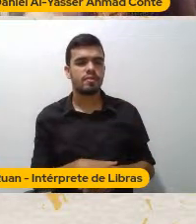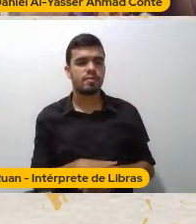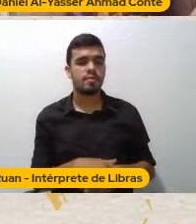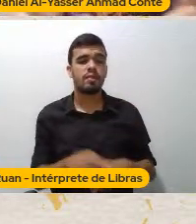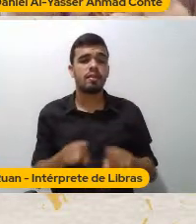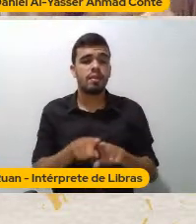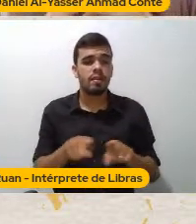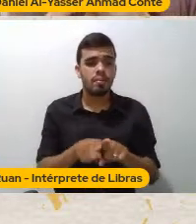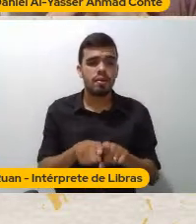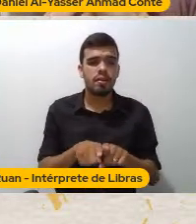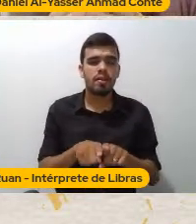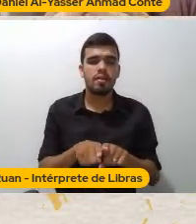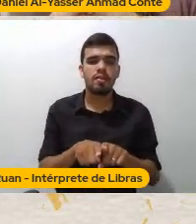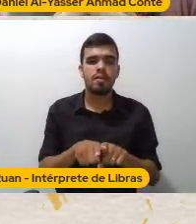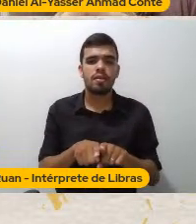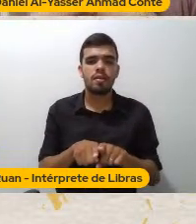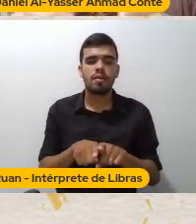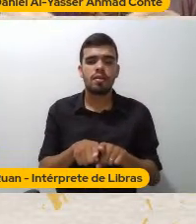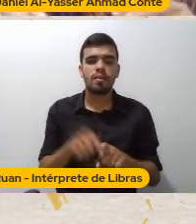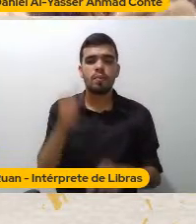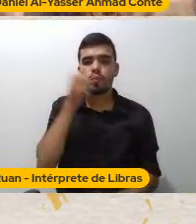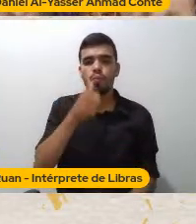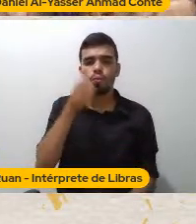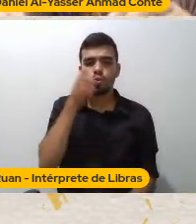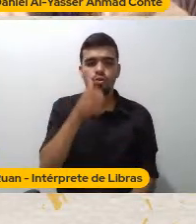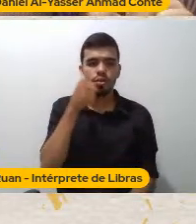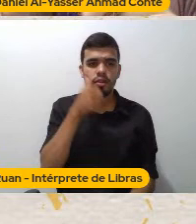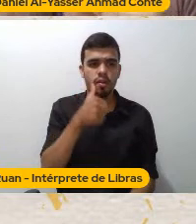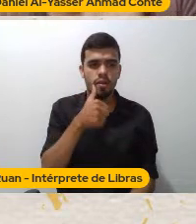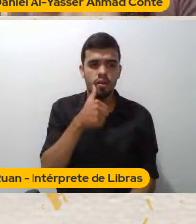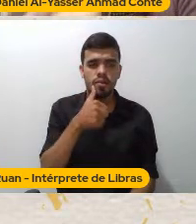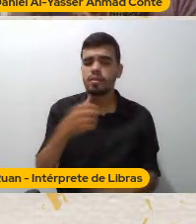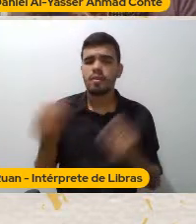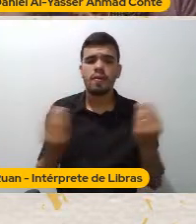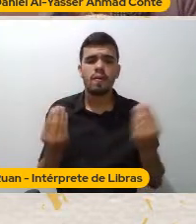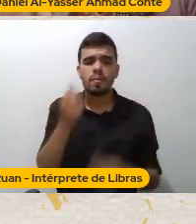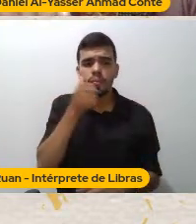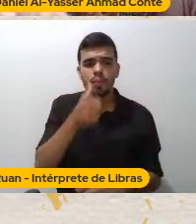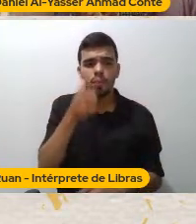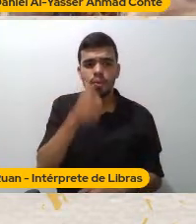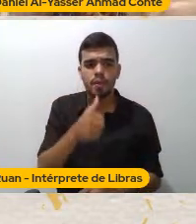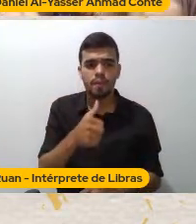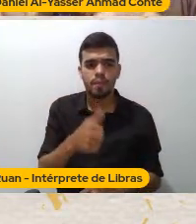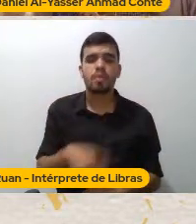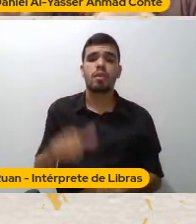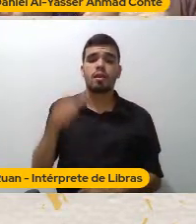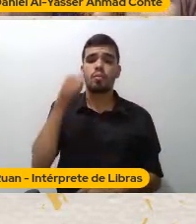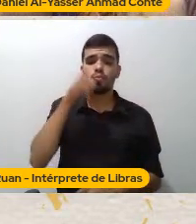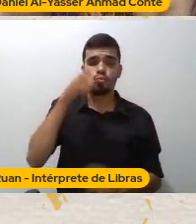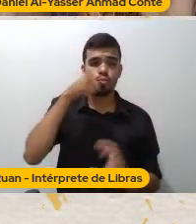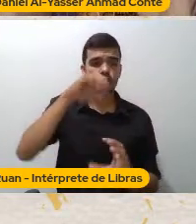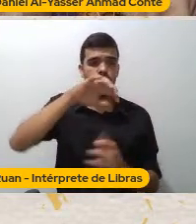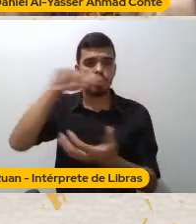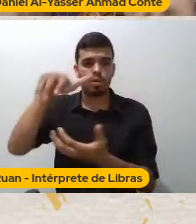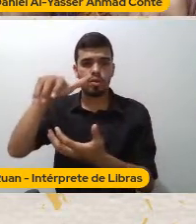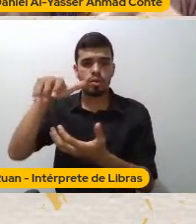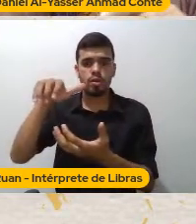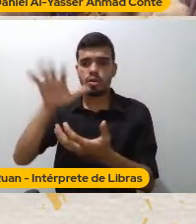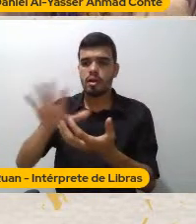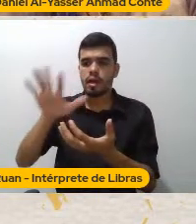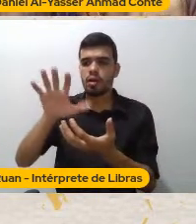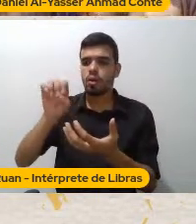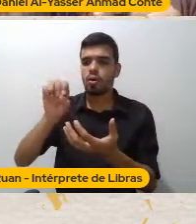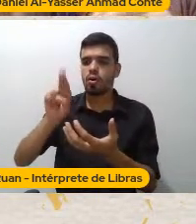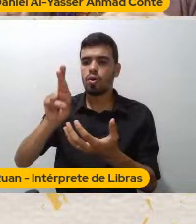Sempre Isso é muito importante As mulheres orientalizadas Na literatura As personagens Elas sempre